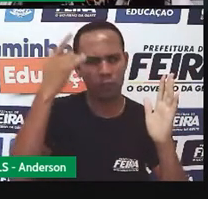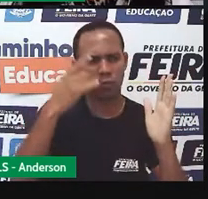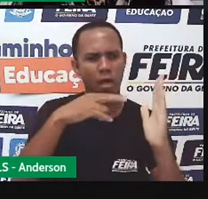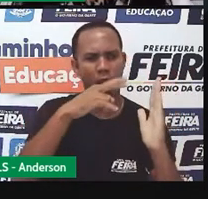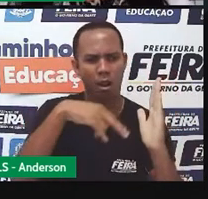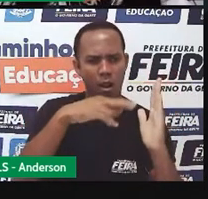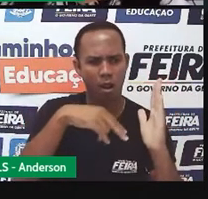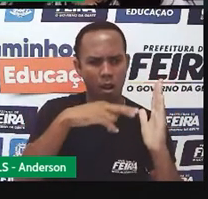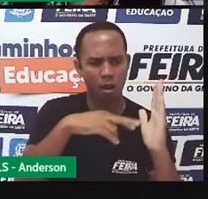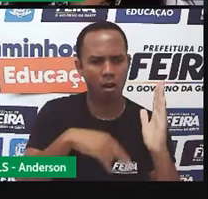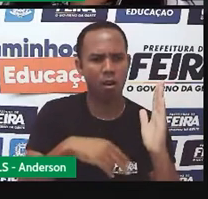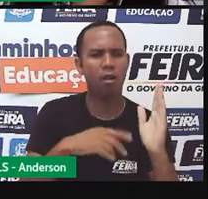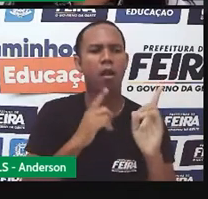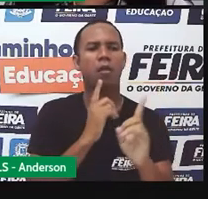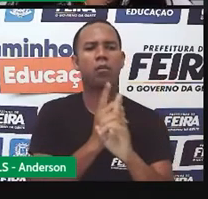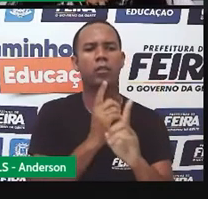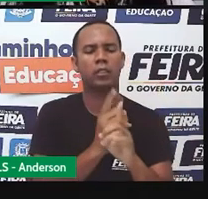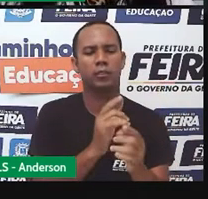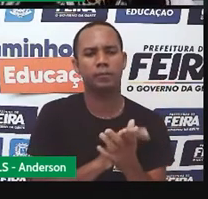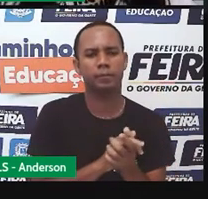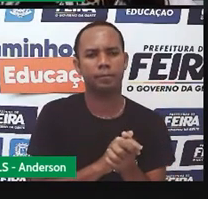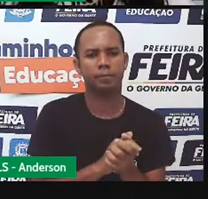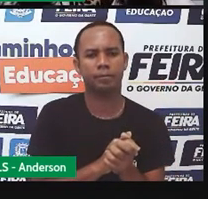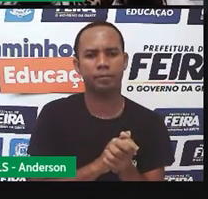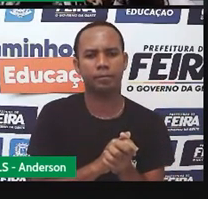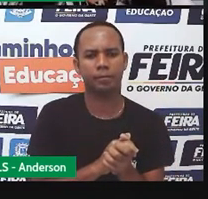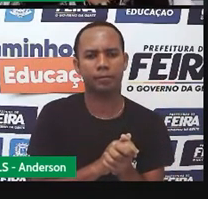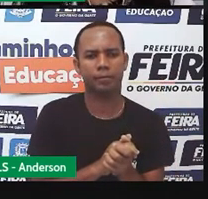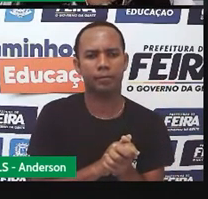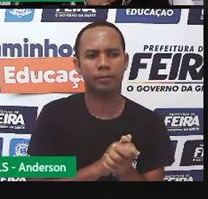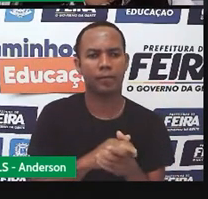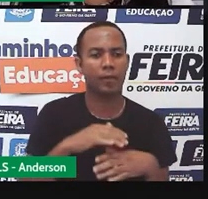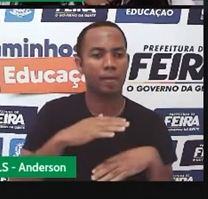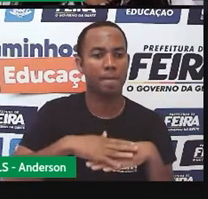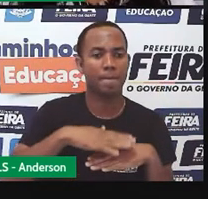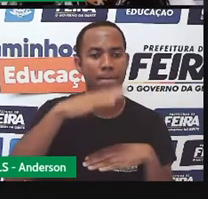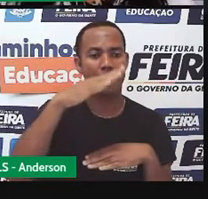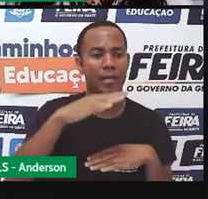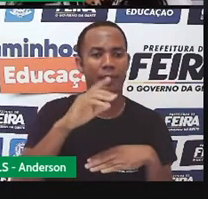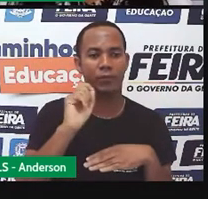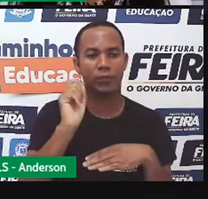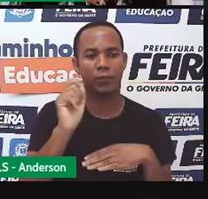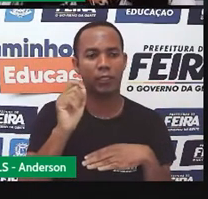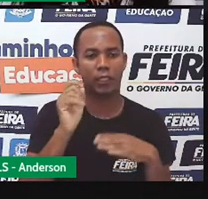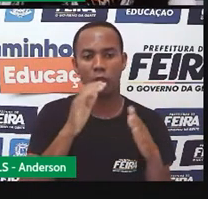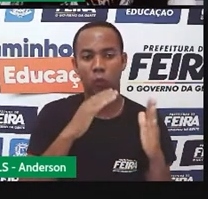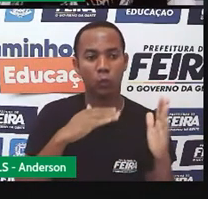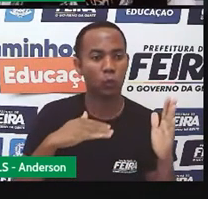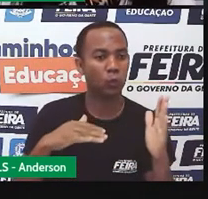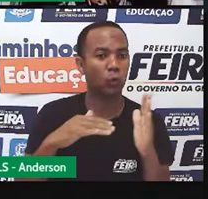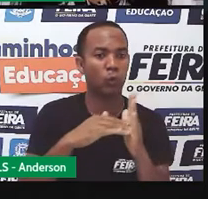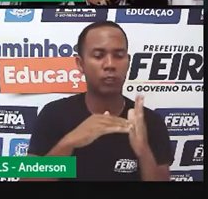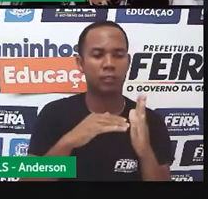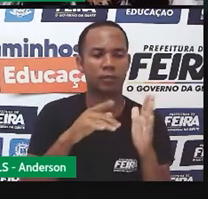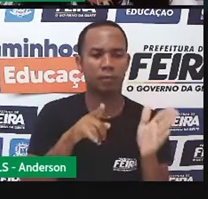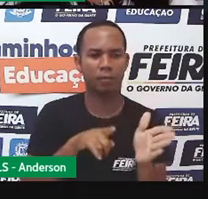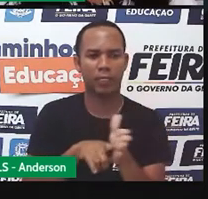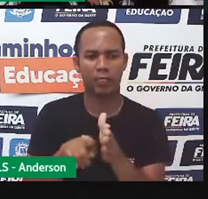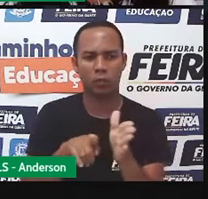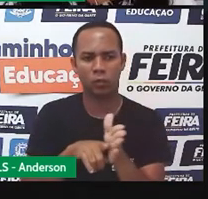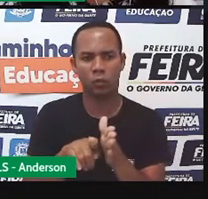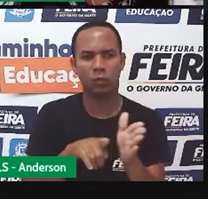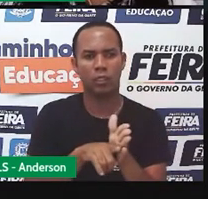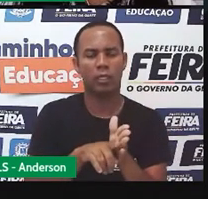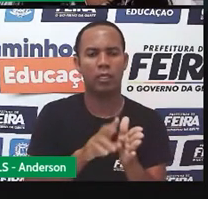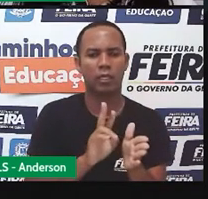leitura. Eu trouxe apenas a Lídia para nós identificarmos que todas aquelas perguntas são